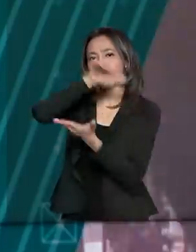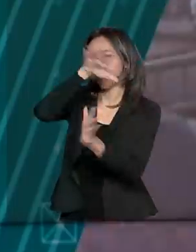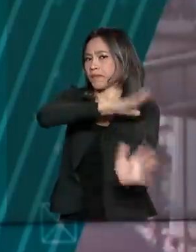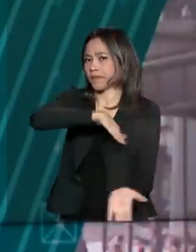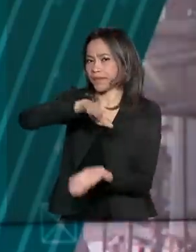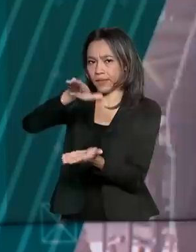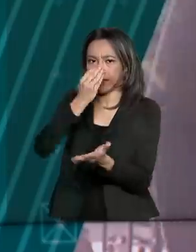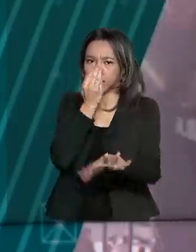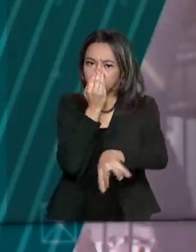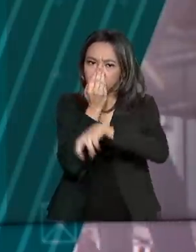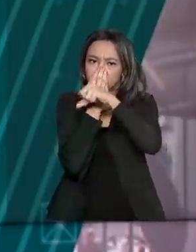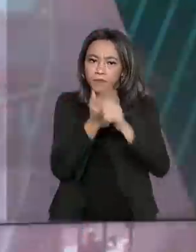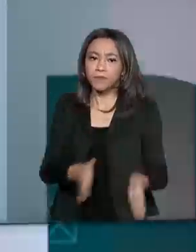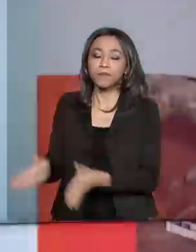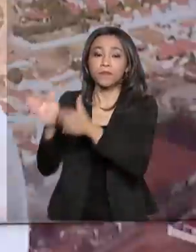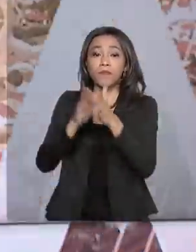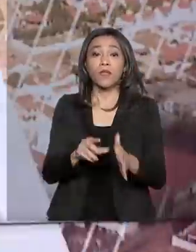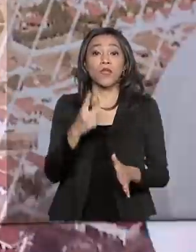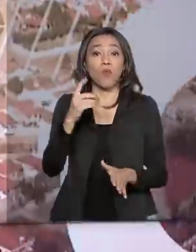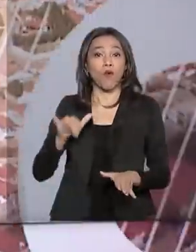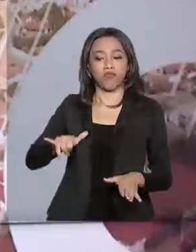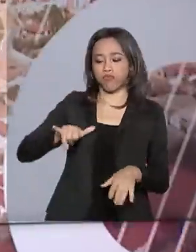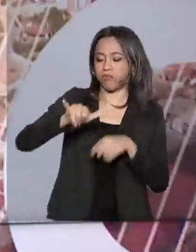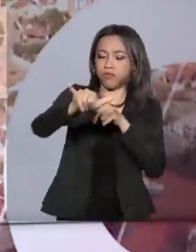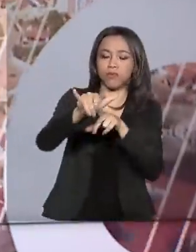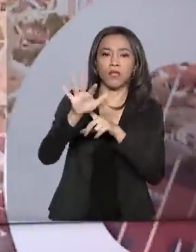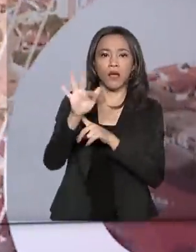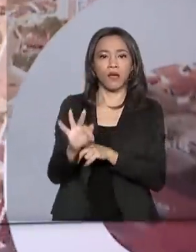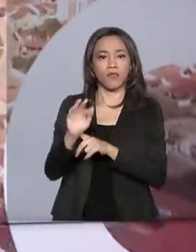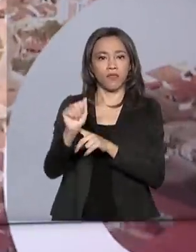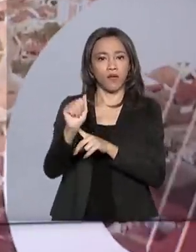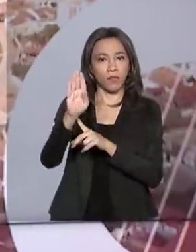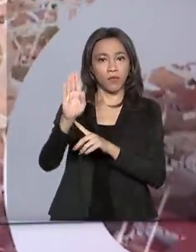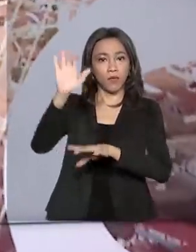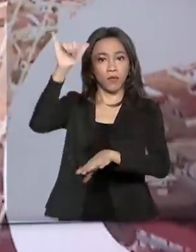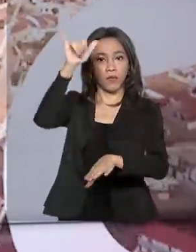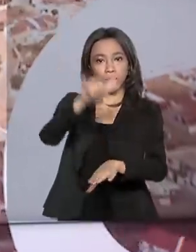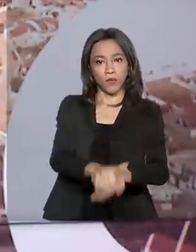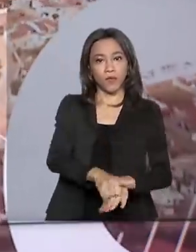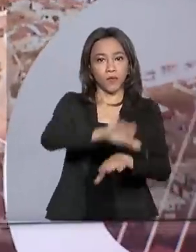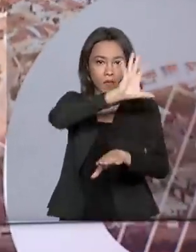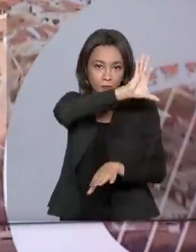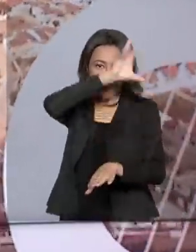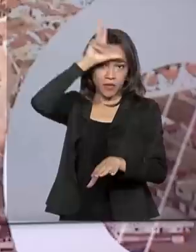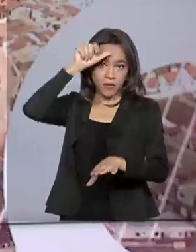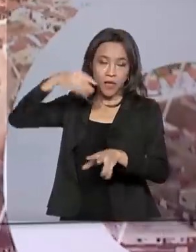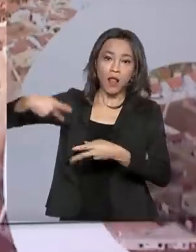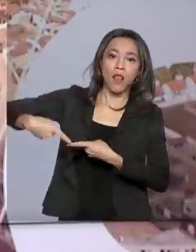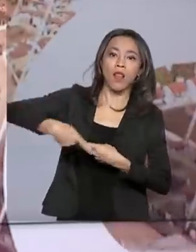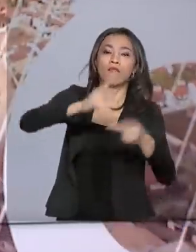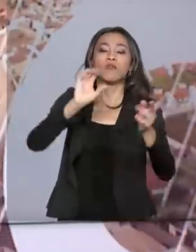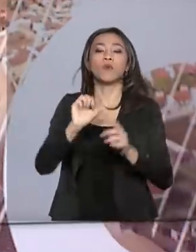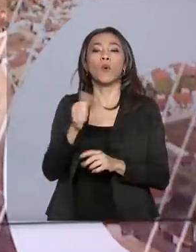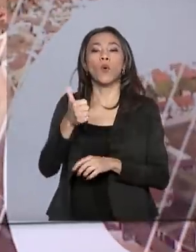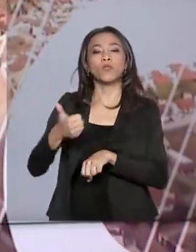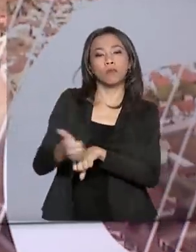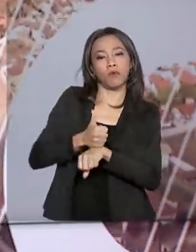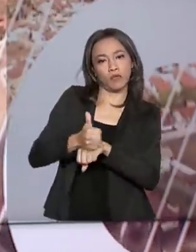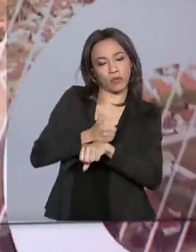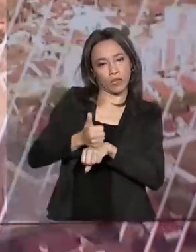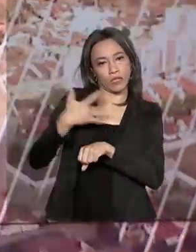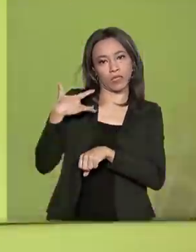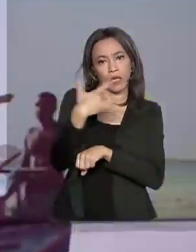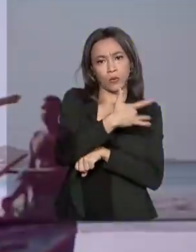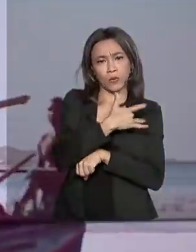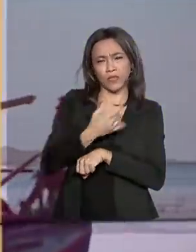E um avião da Força Aérea Brasileira desembarcou no Amazonas, levando 11 profissionais de saúde e milhares de